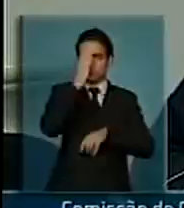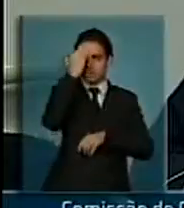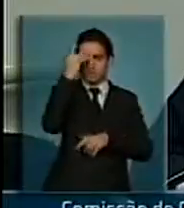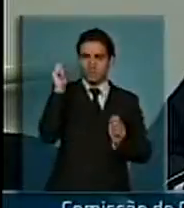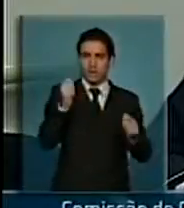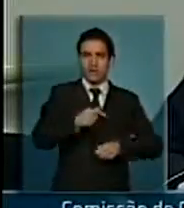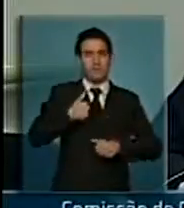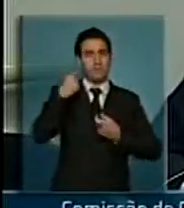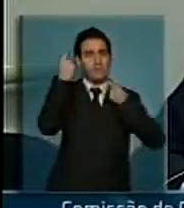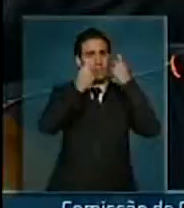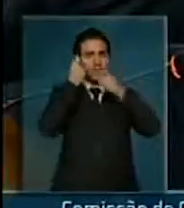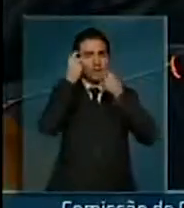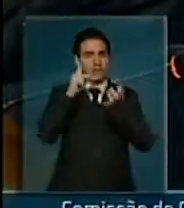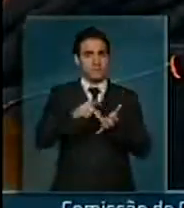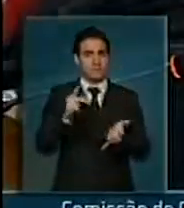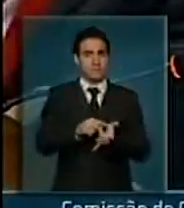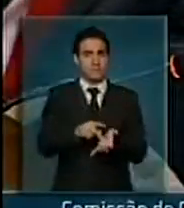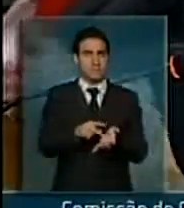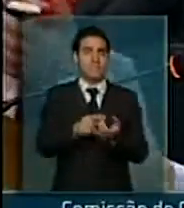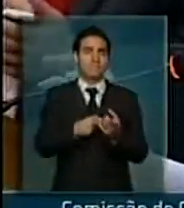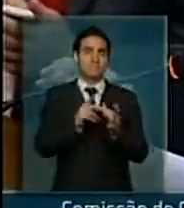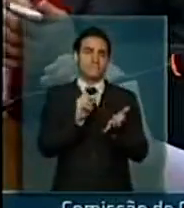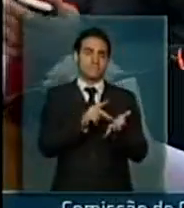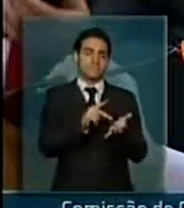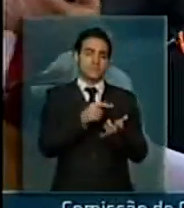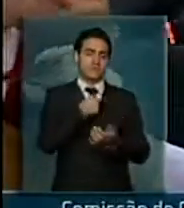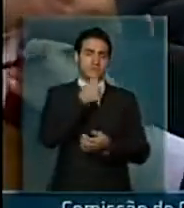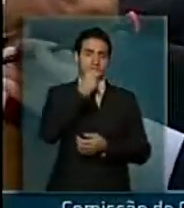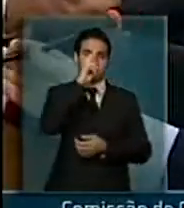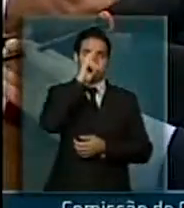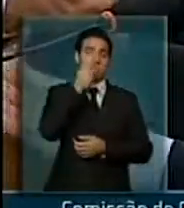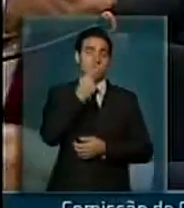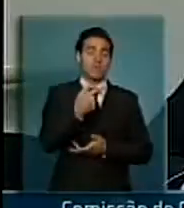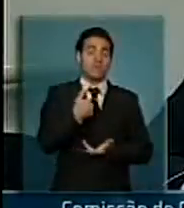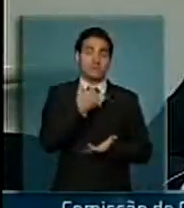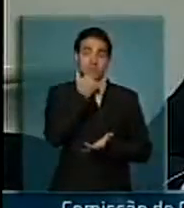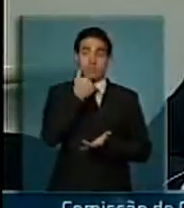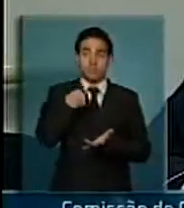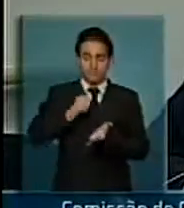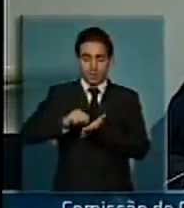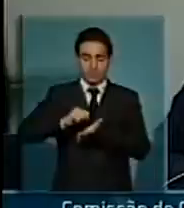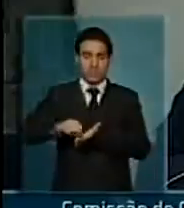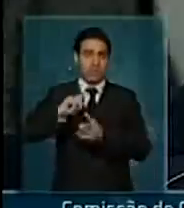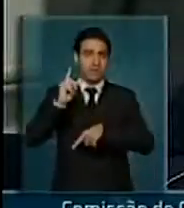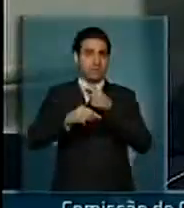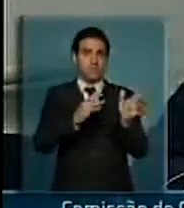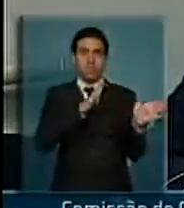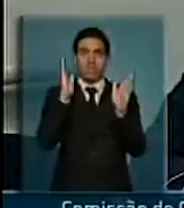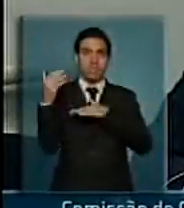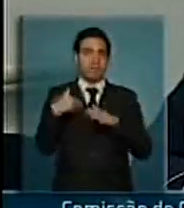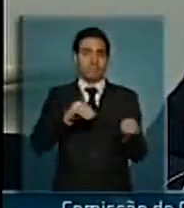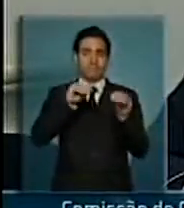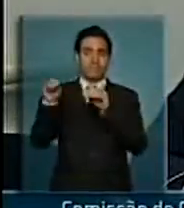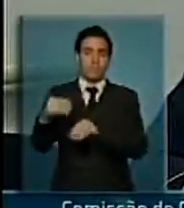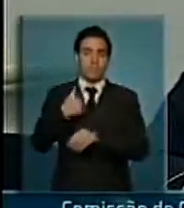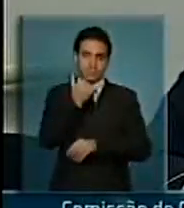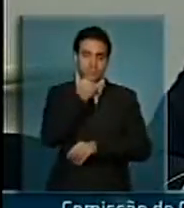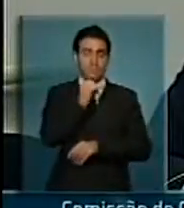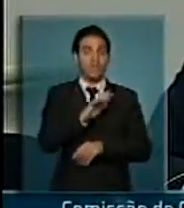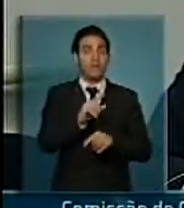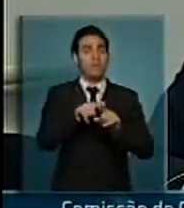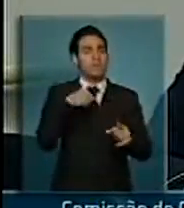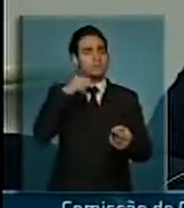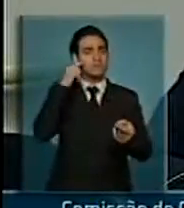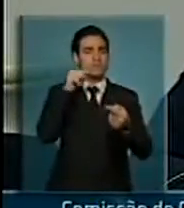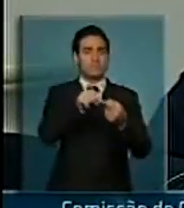grave, certamente o senhor poderia esclarecer. Obrigado. O falou e eu anotei aqui, depois pulei, e quero dizer que concordo